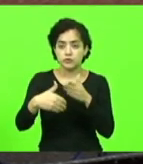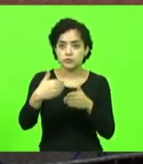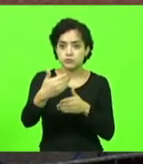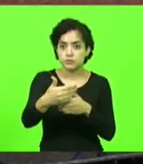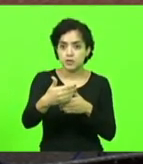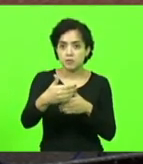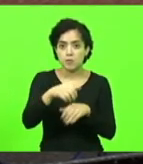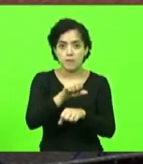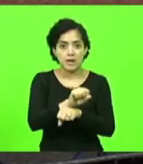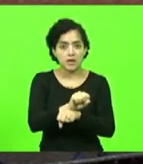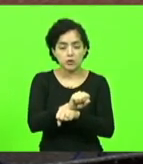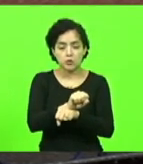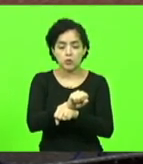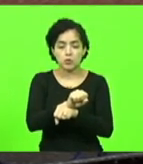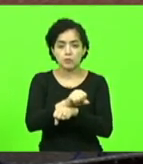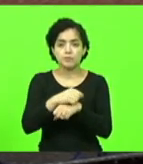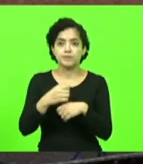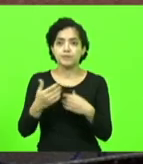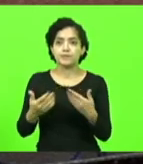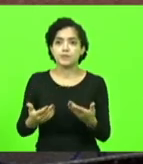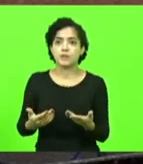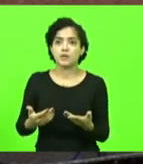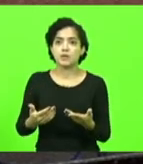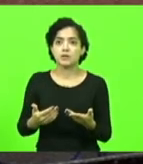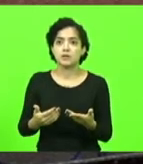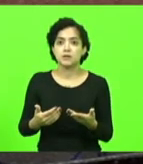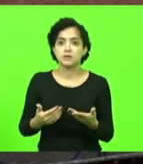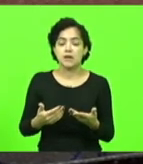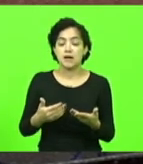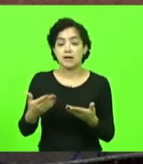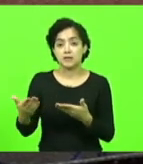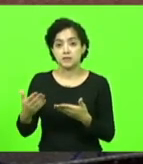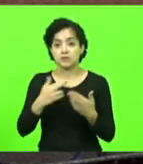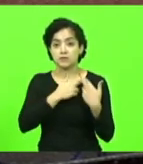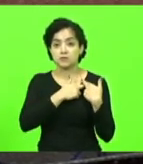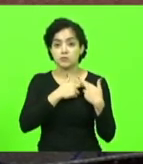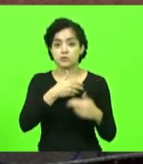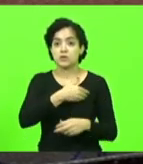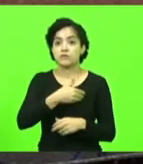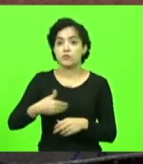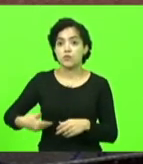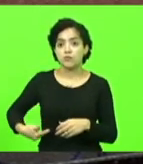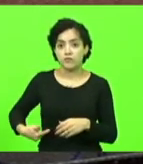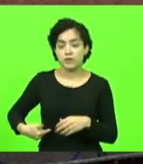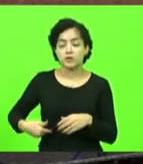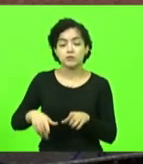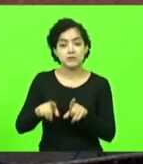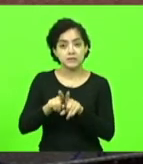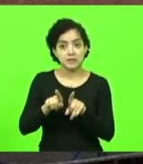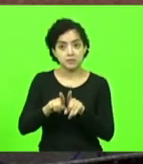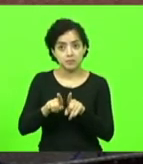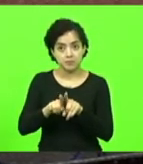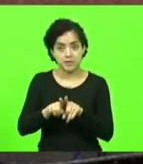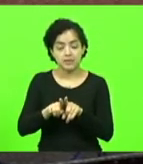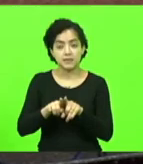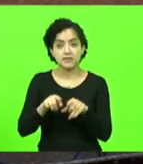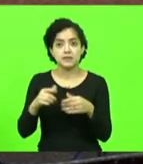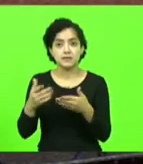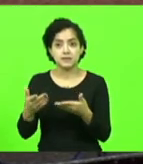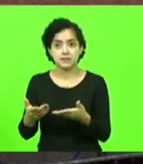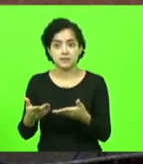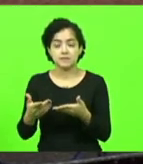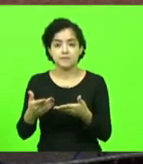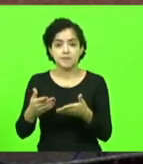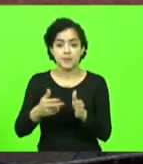desativada, o parciamento desativado, e passou para o governo, mas o governo também ficou com, além da